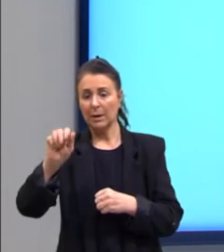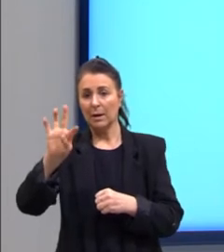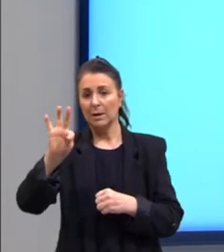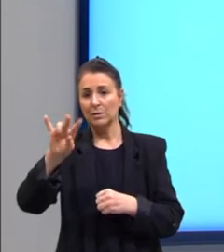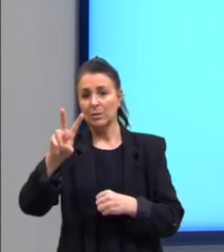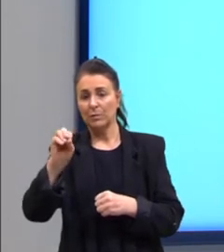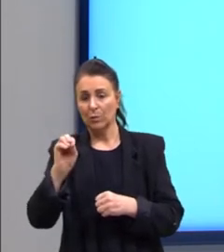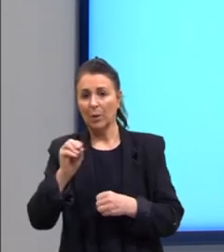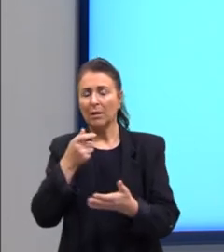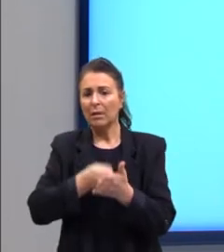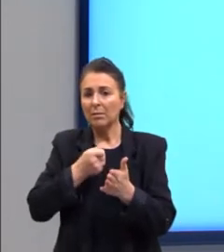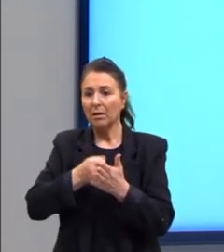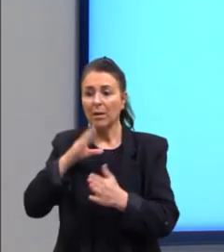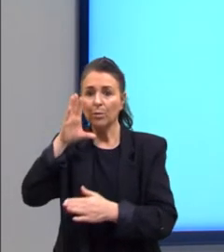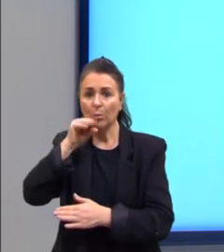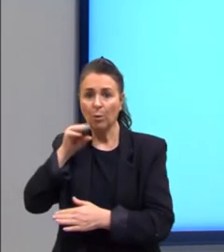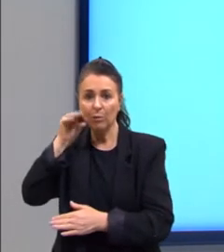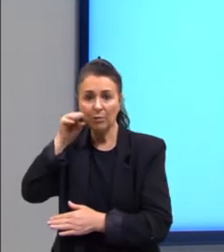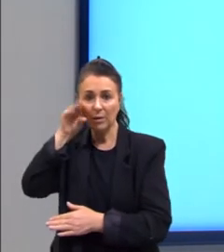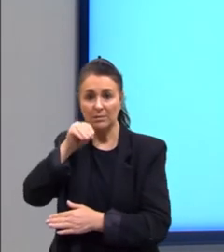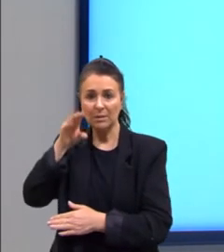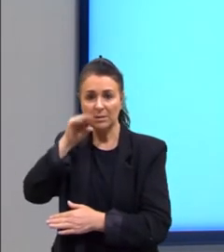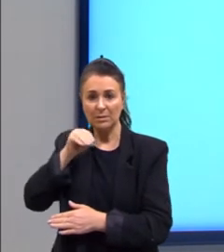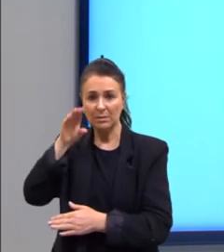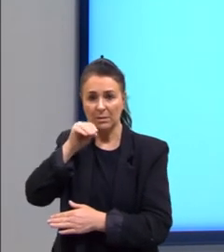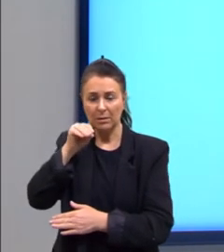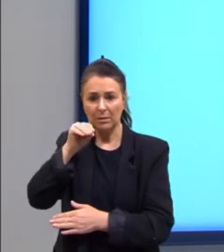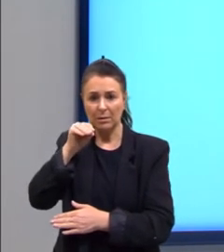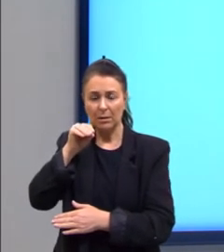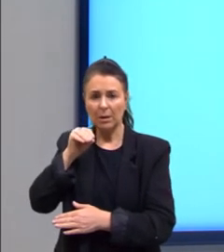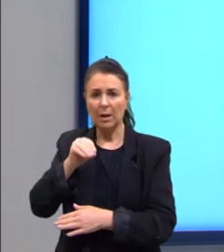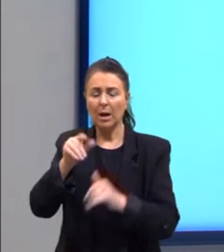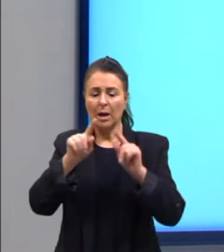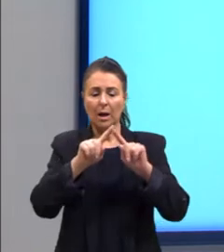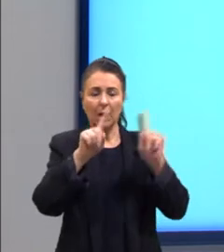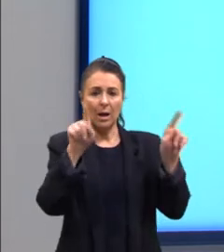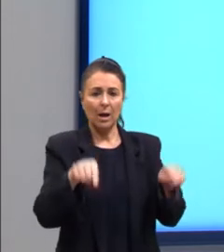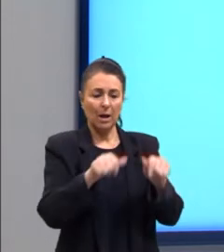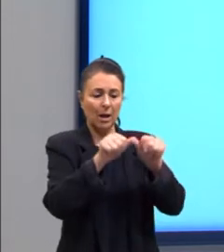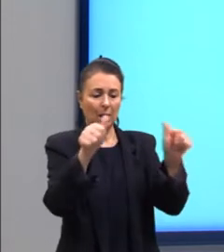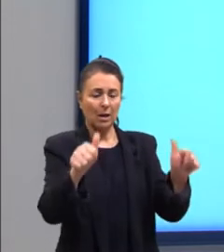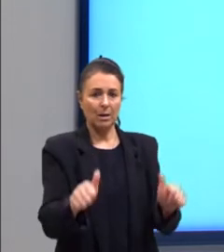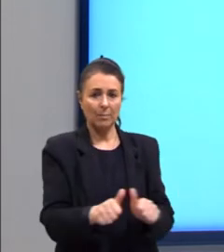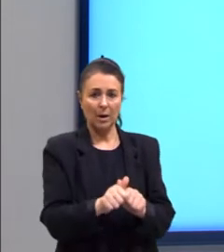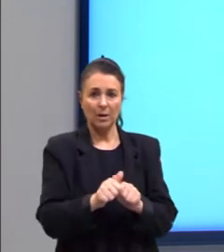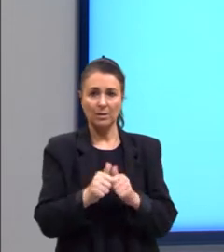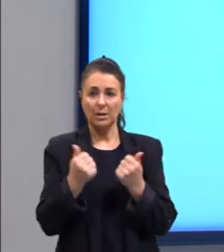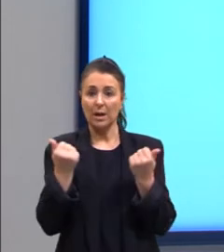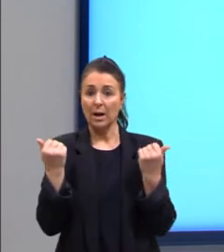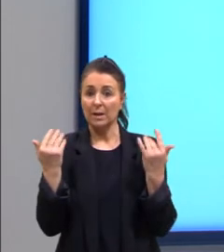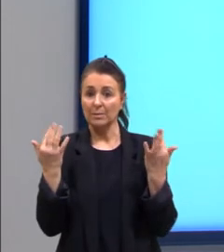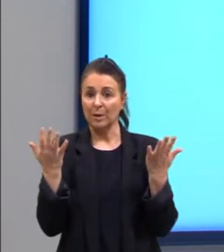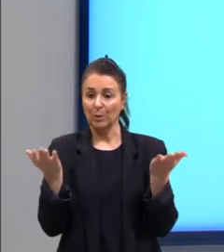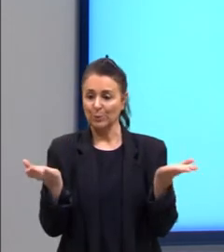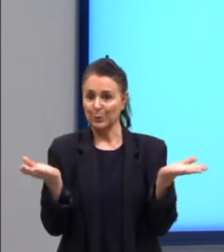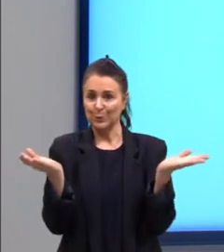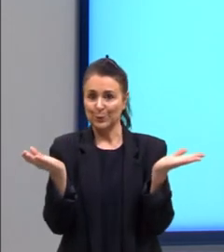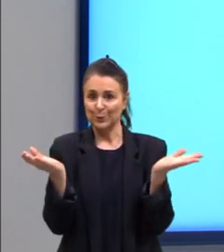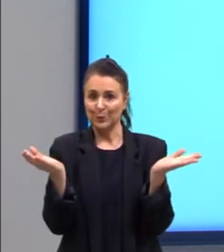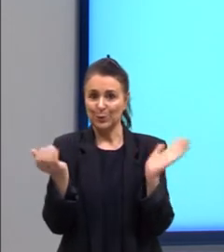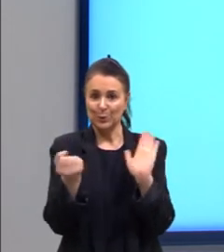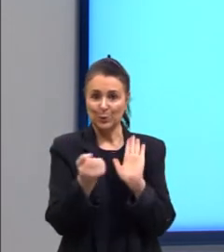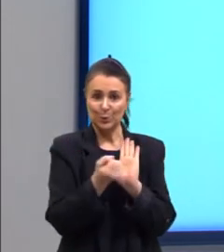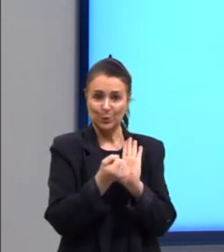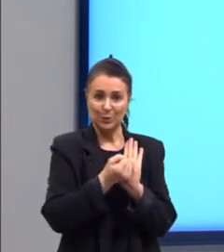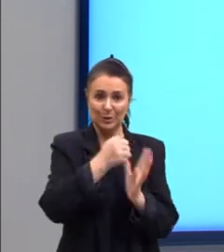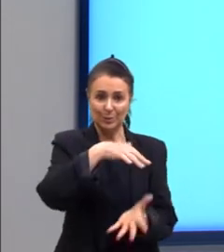Olha a importância. Outra coisa. A imagem. O que nós temos aqui na imagem? Mãos protetoras. O símbolo